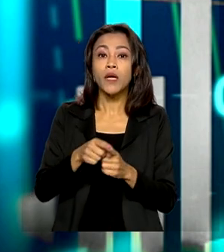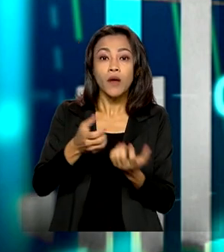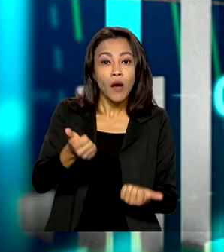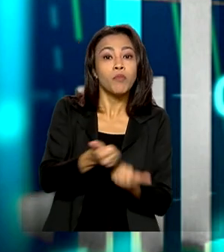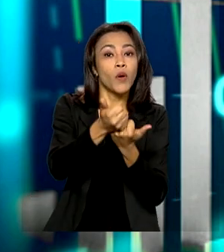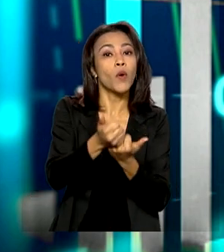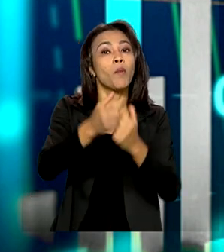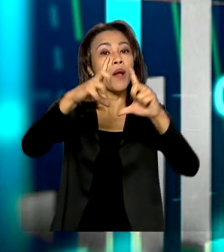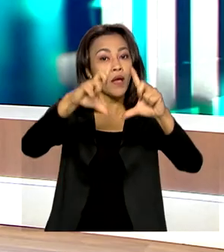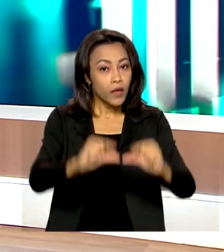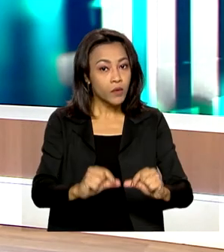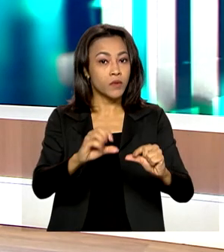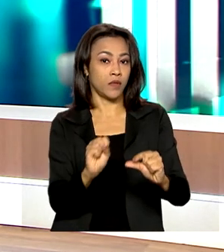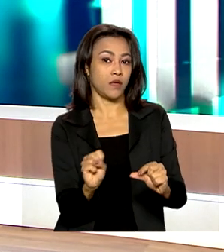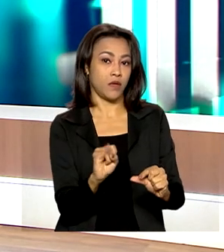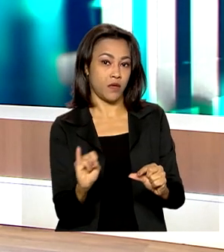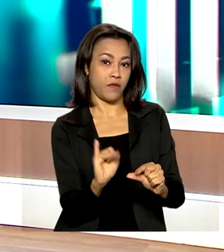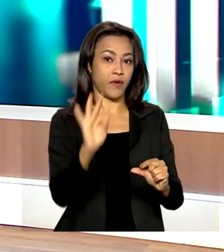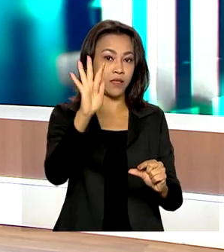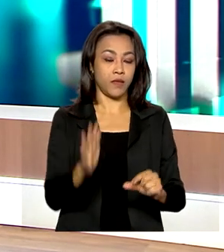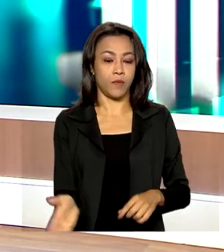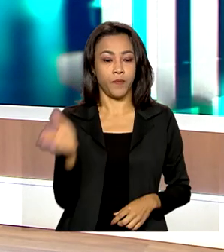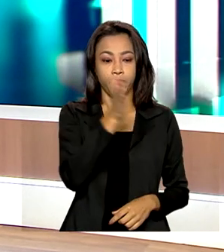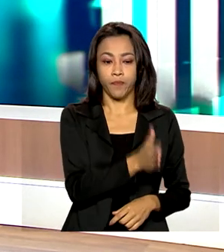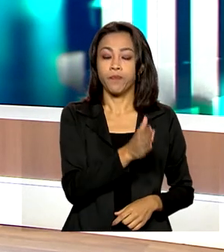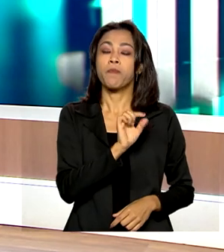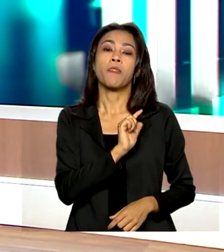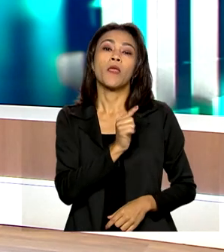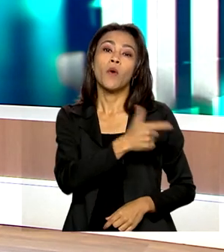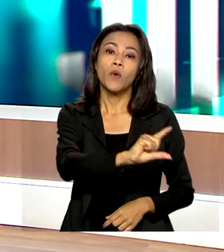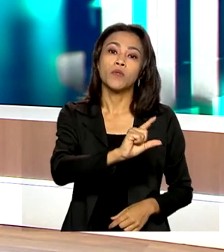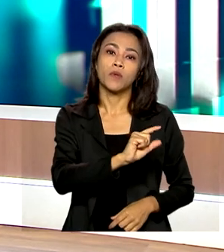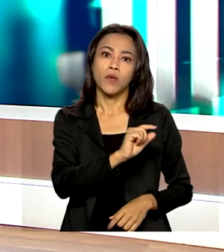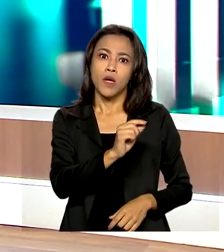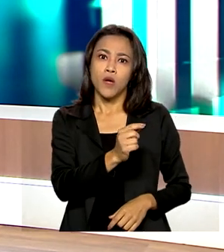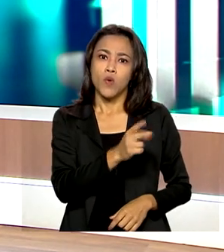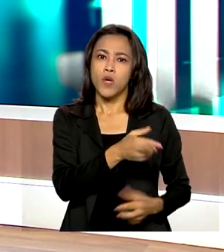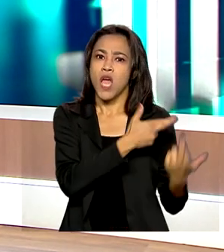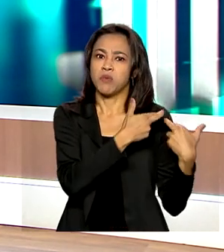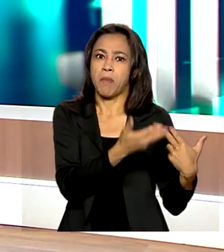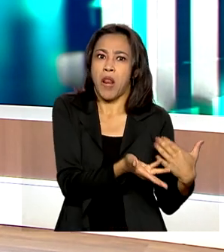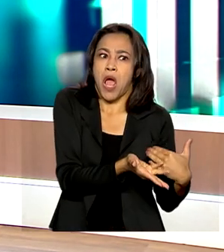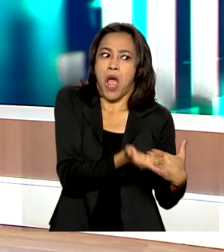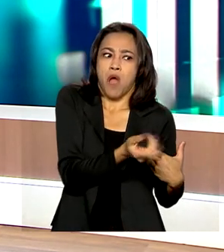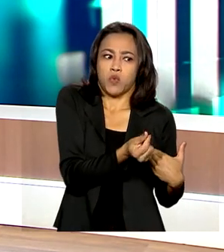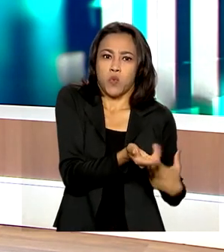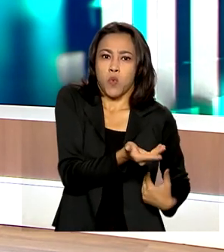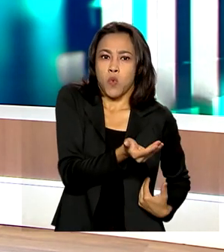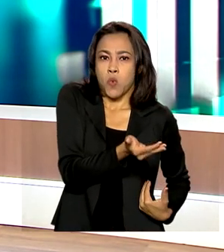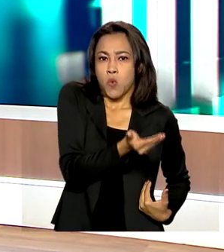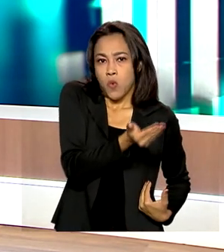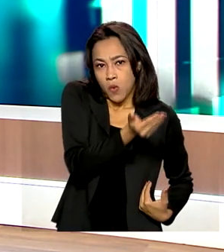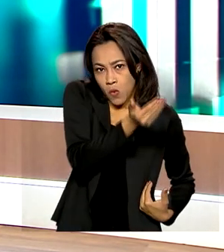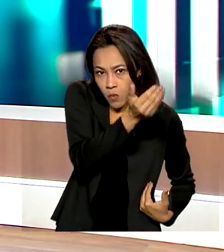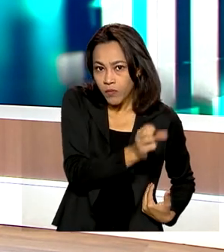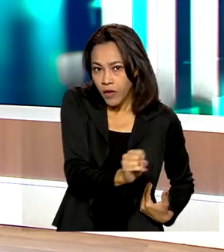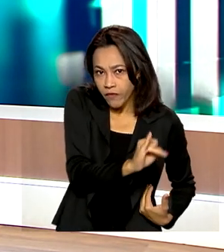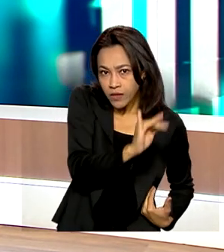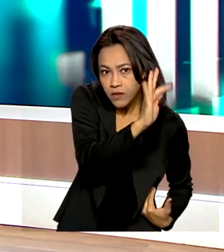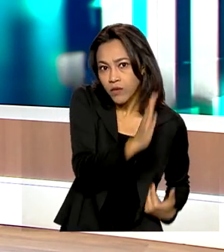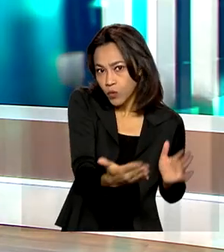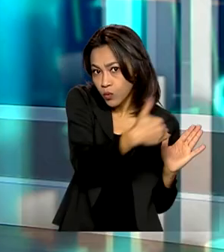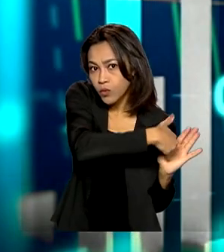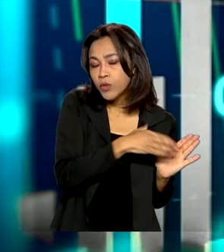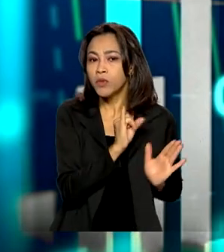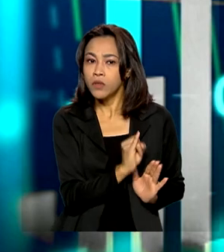expectativa de inflação. Por outro lado, os responsáveis pela alta, vamos dizer assim, pela pressão para cima do índice de inflação do último